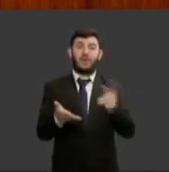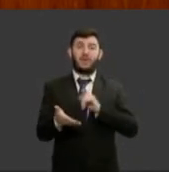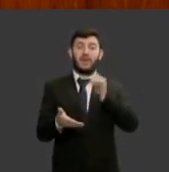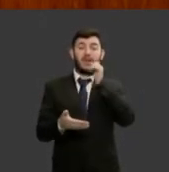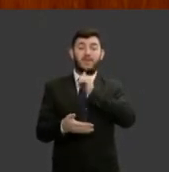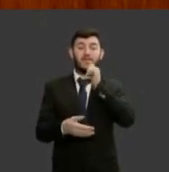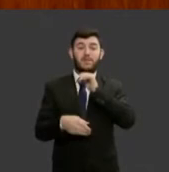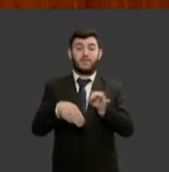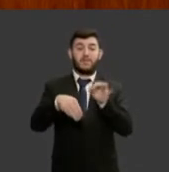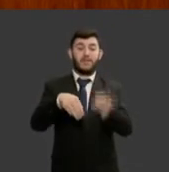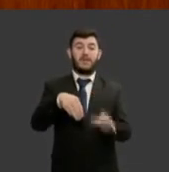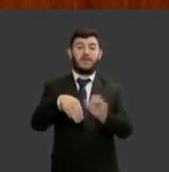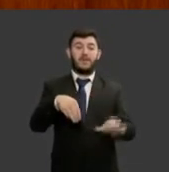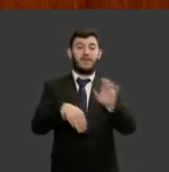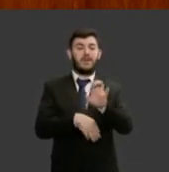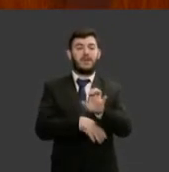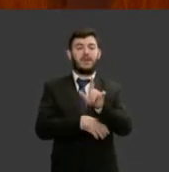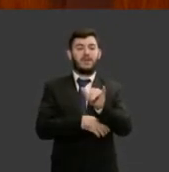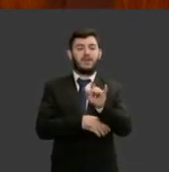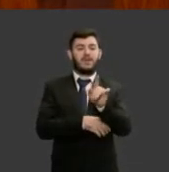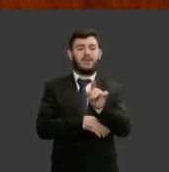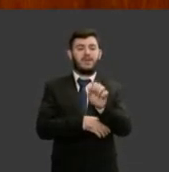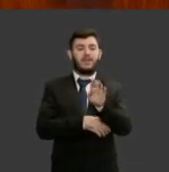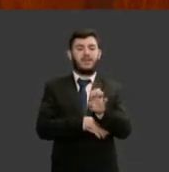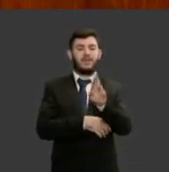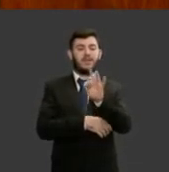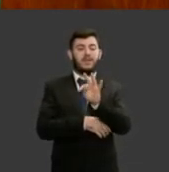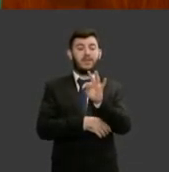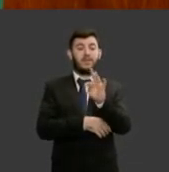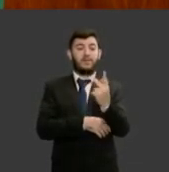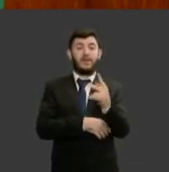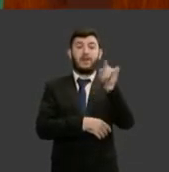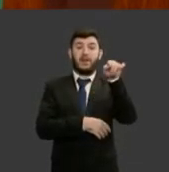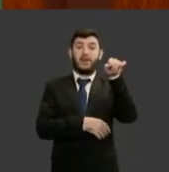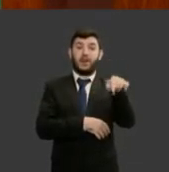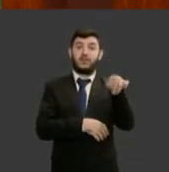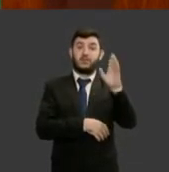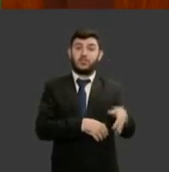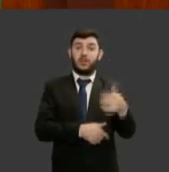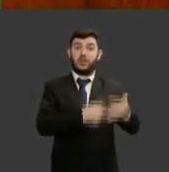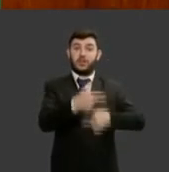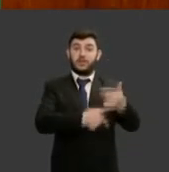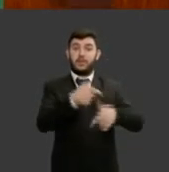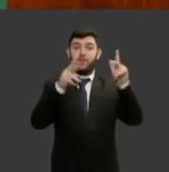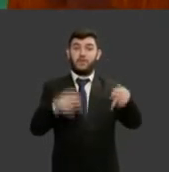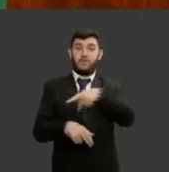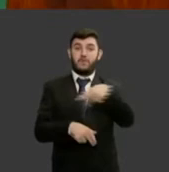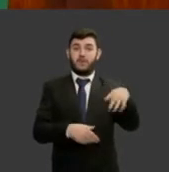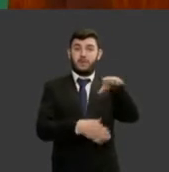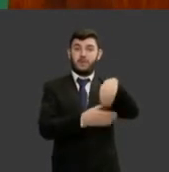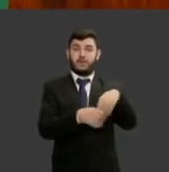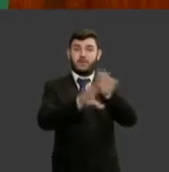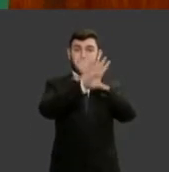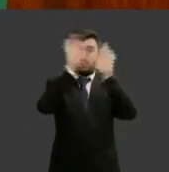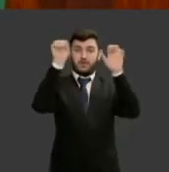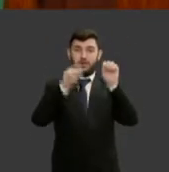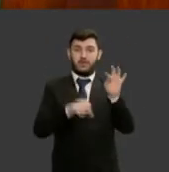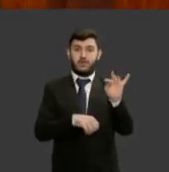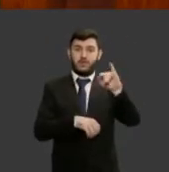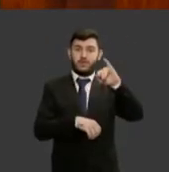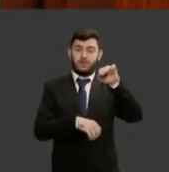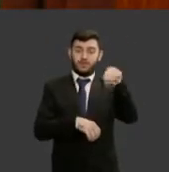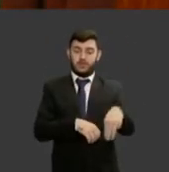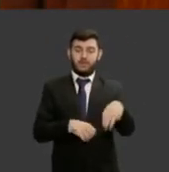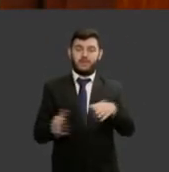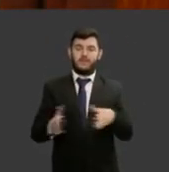a propósito eu gosto de lembrar esse tempo que no período em que exerci a